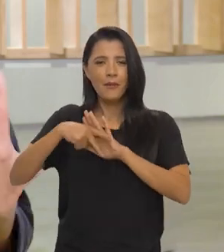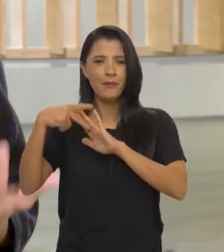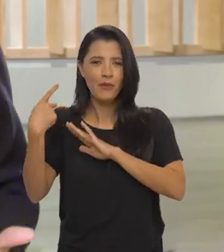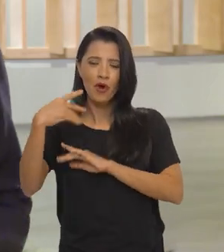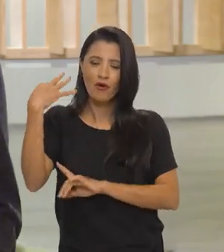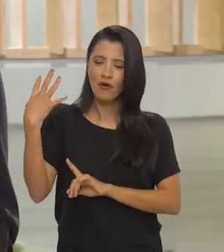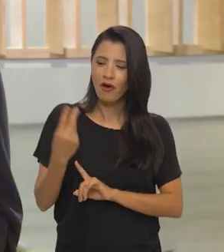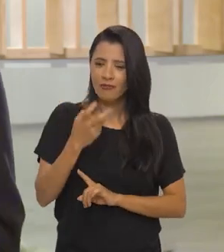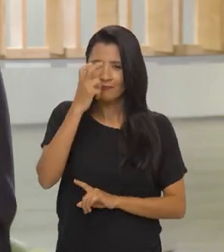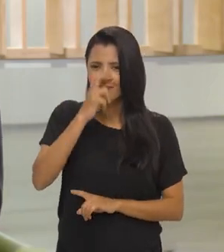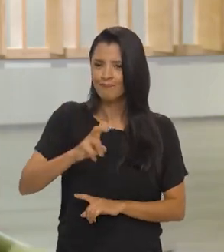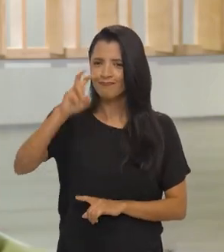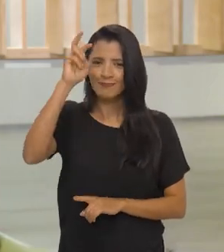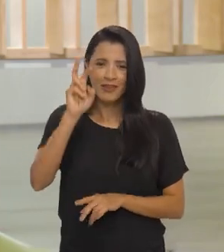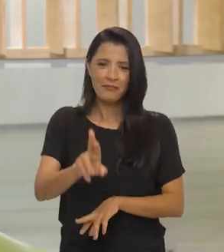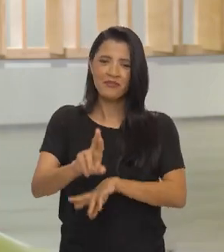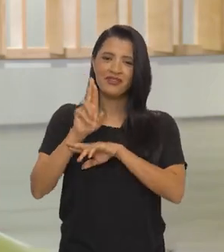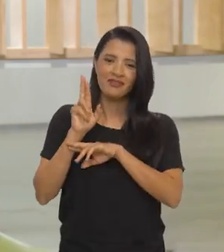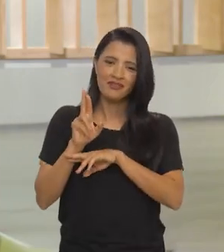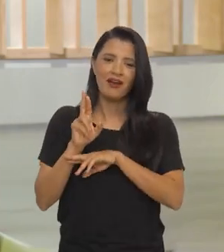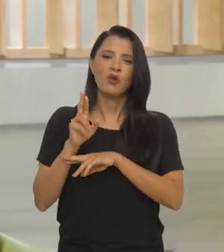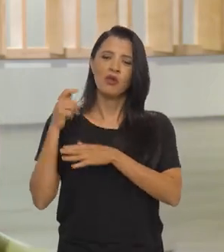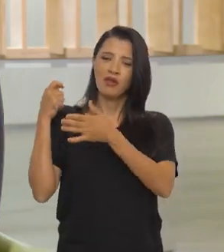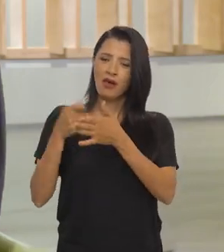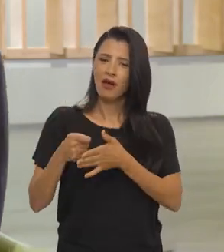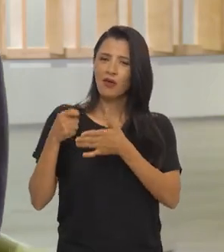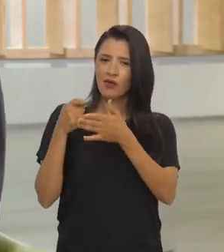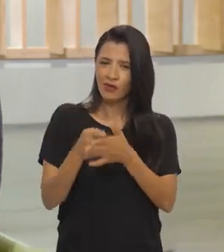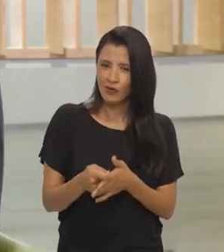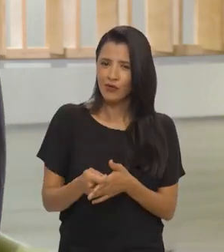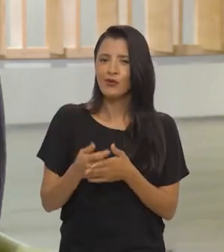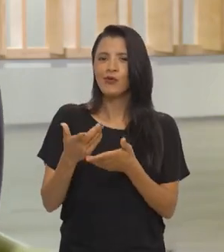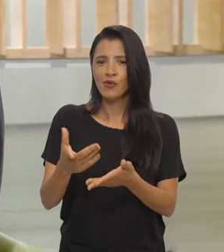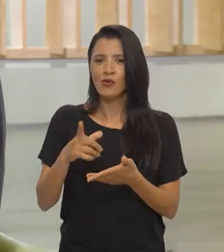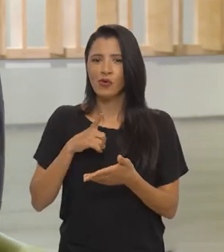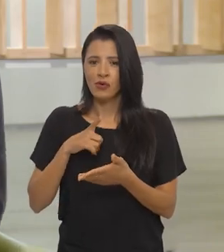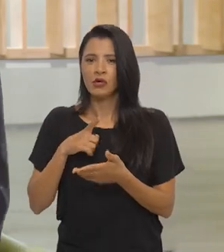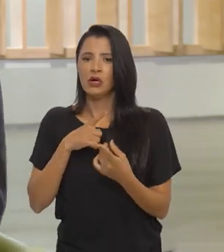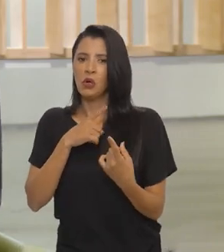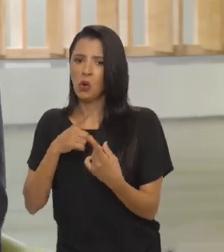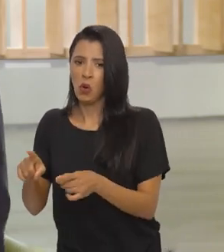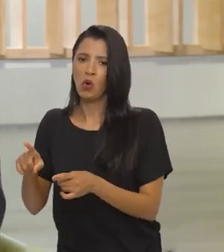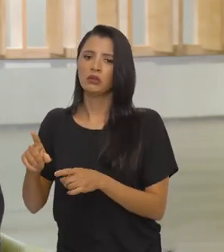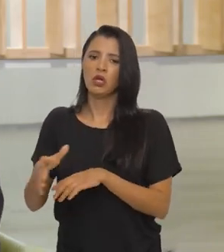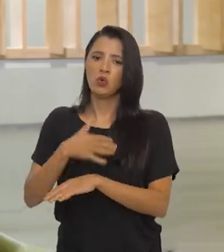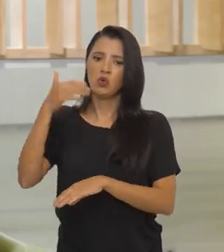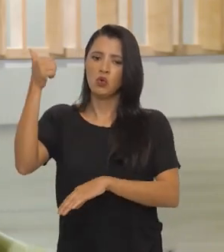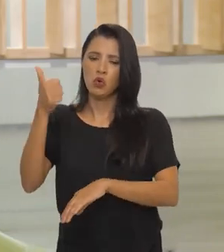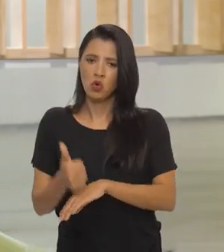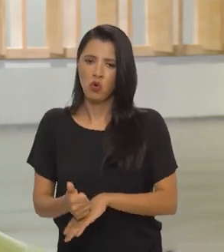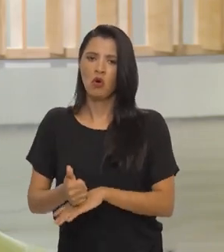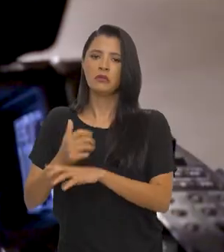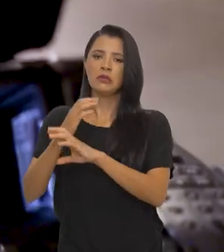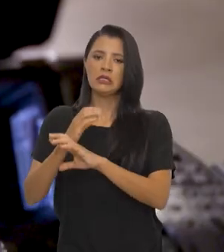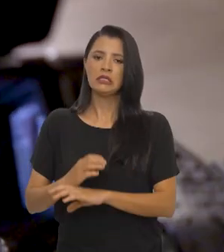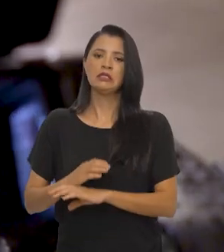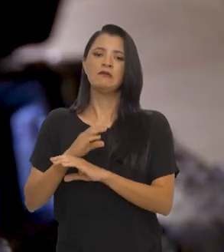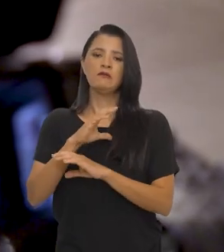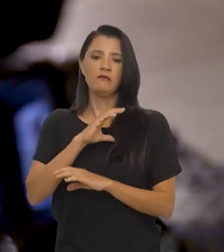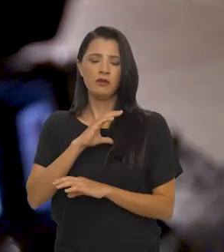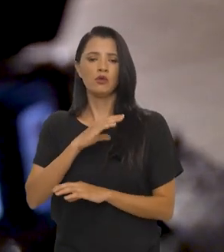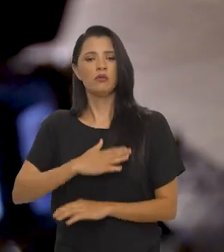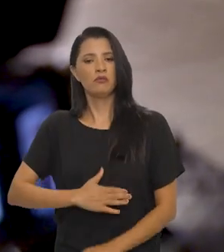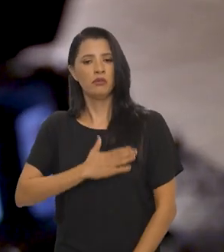cultura, das artes, intelectuais, representaram na luta contra o golpe civil, militar, empresarial do